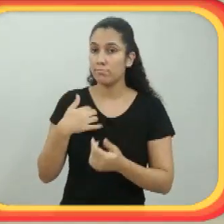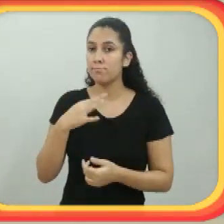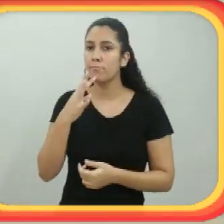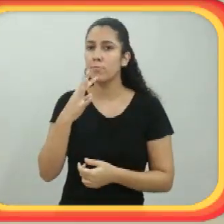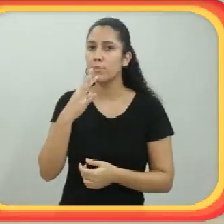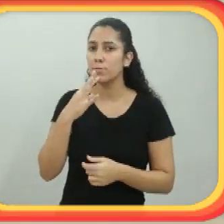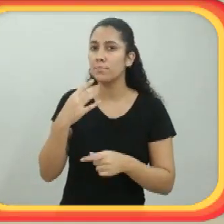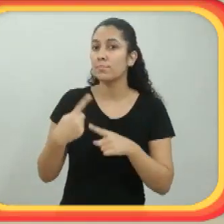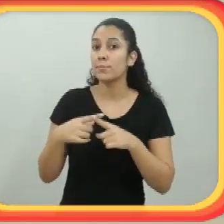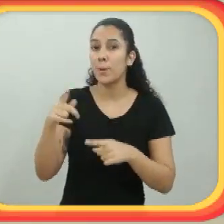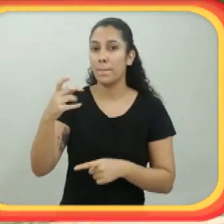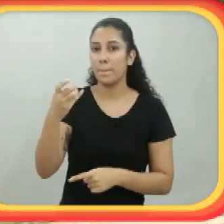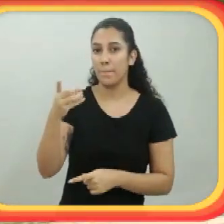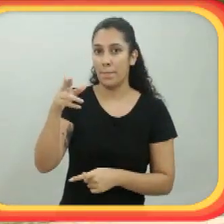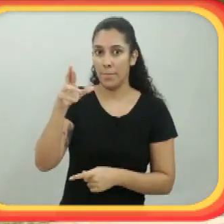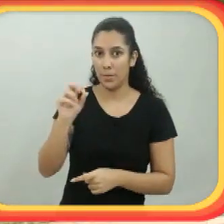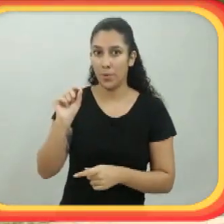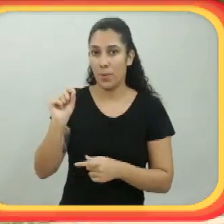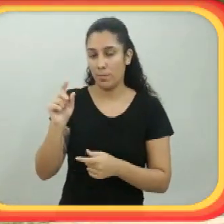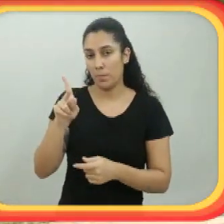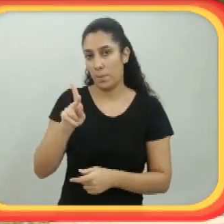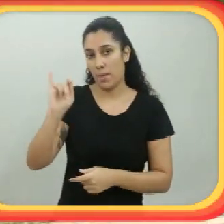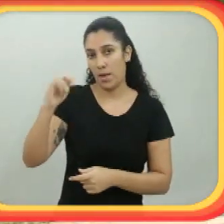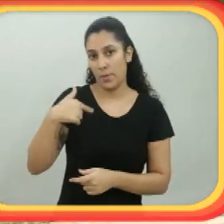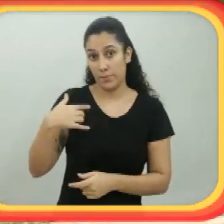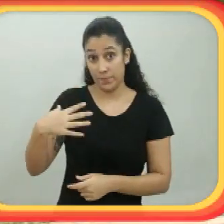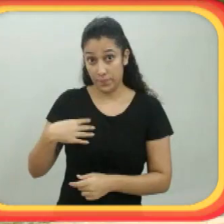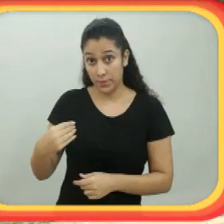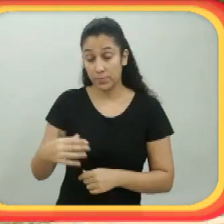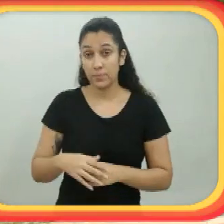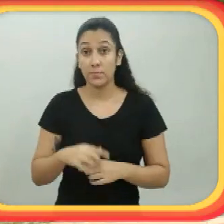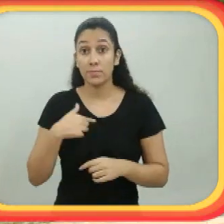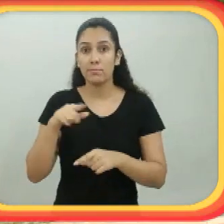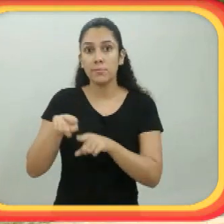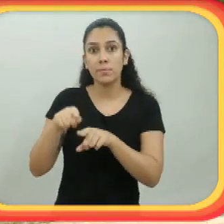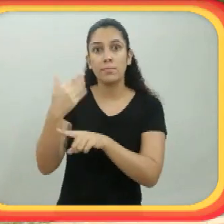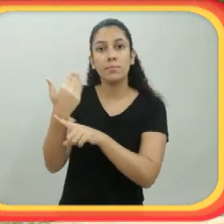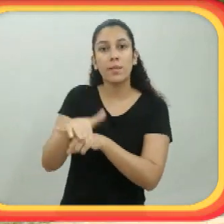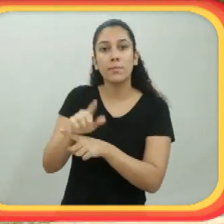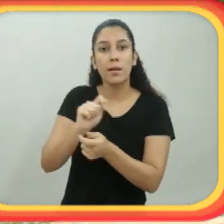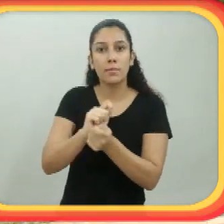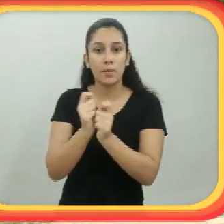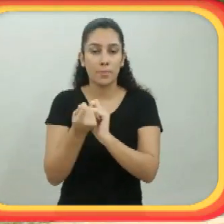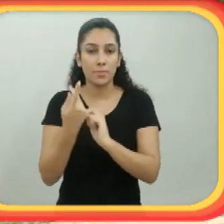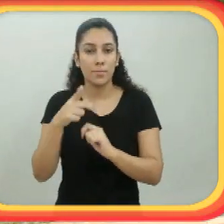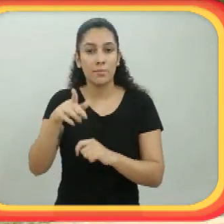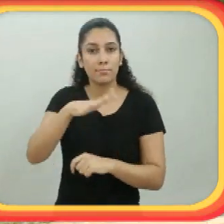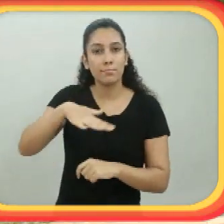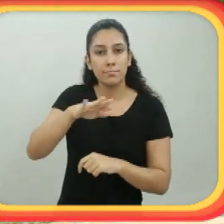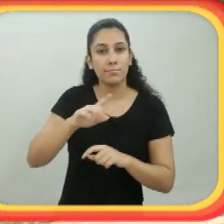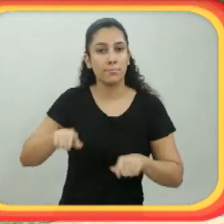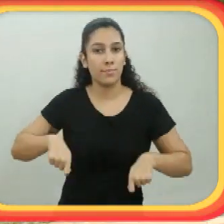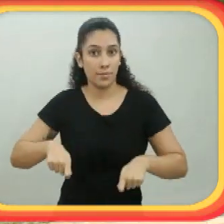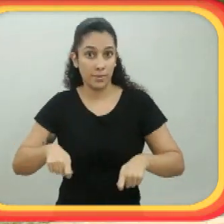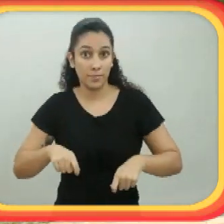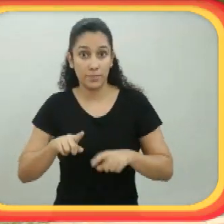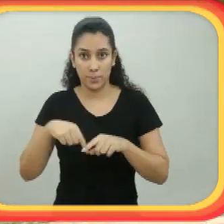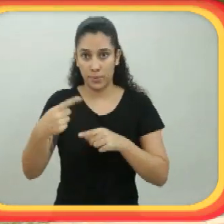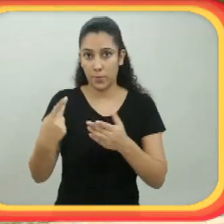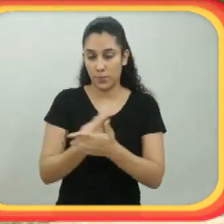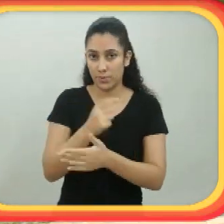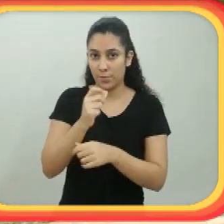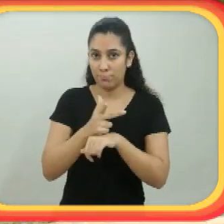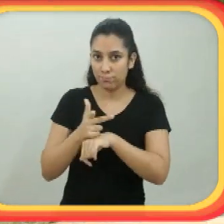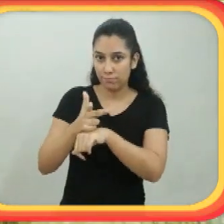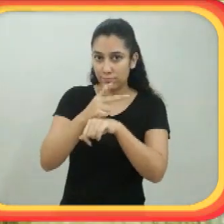que é o pai das minhas filhas, em um táxi adaptado para cadeirantes, após uma gravação do